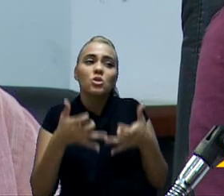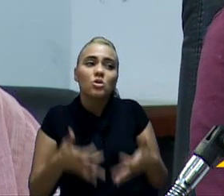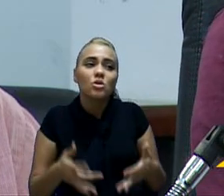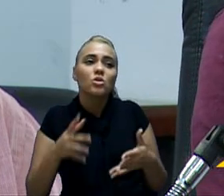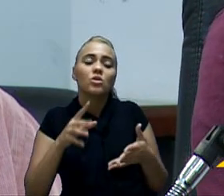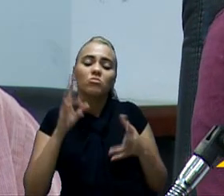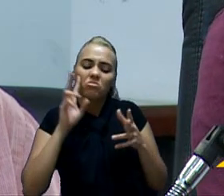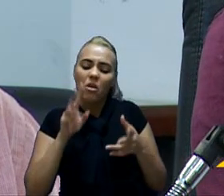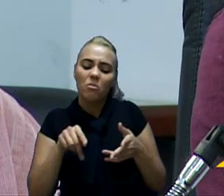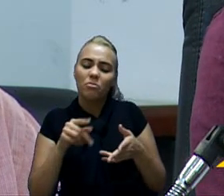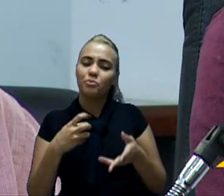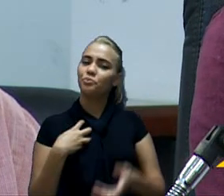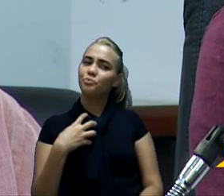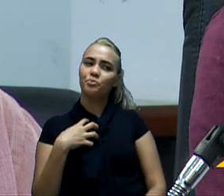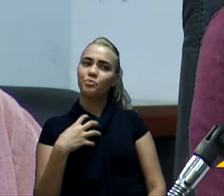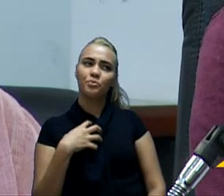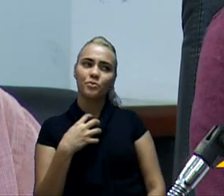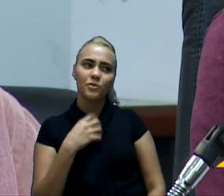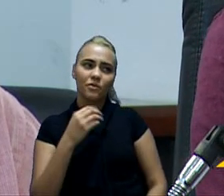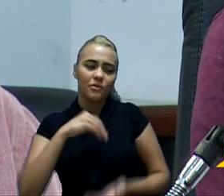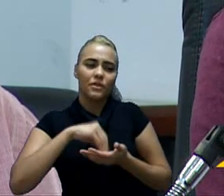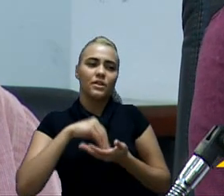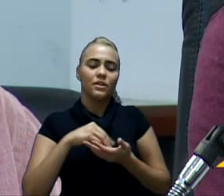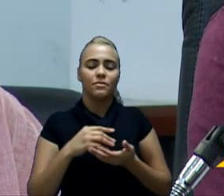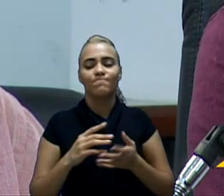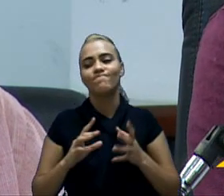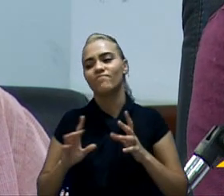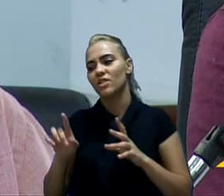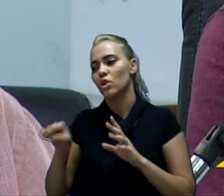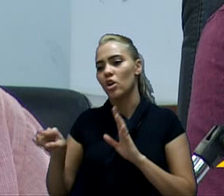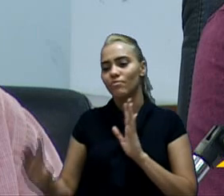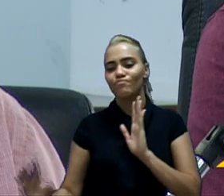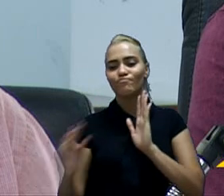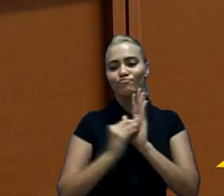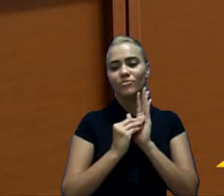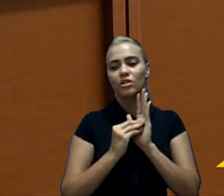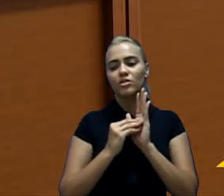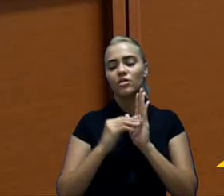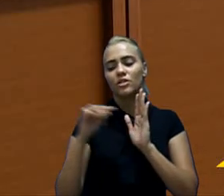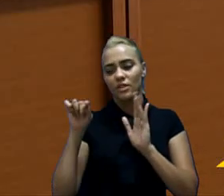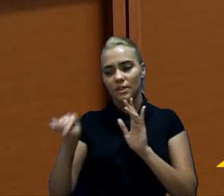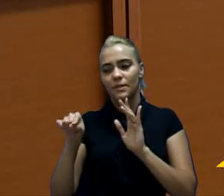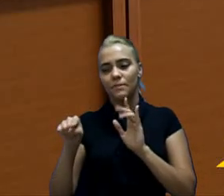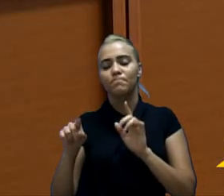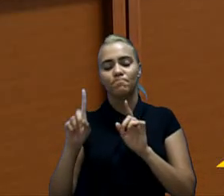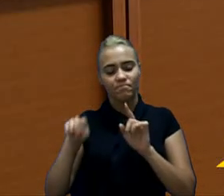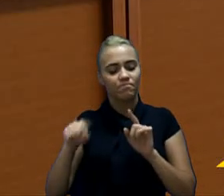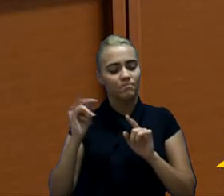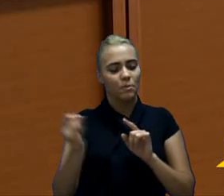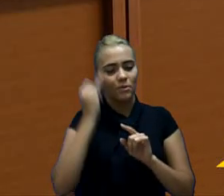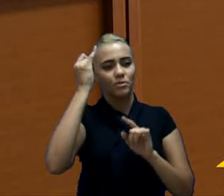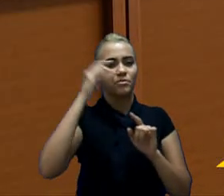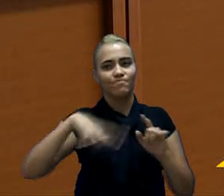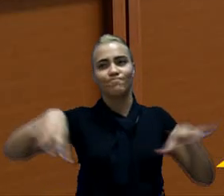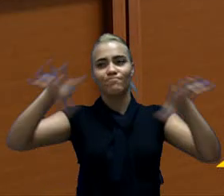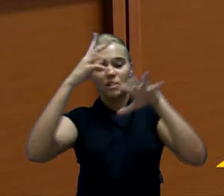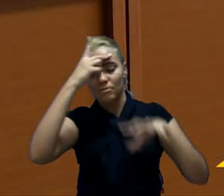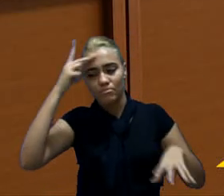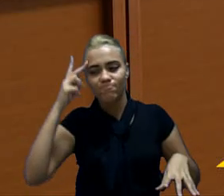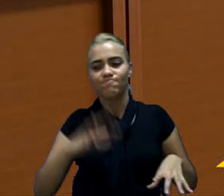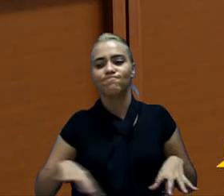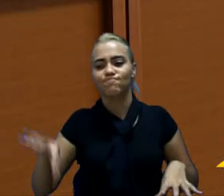impositivas. A gente vai pautar isso, certeza, vereador Ítalo, porque é de interesse da população. Com certeza. Porque o vereador, quando ele